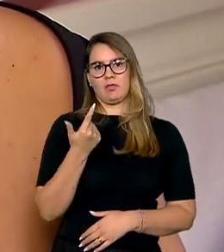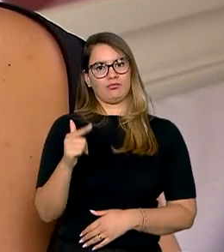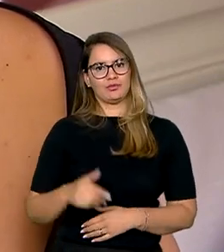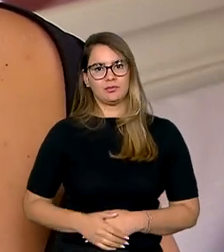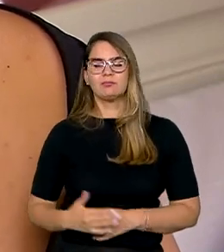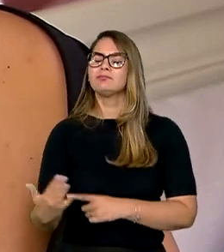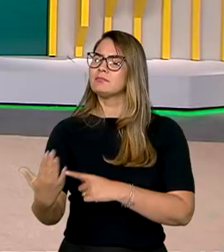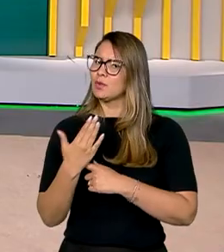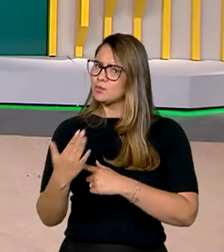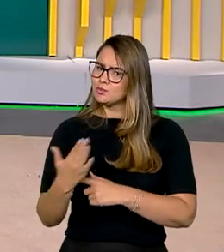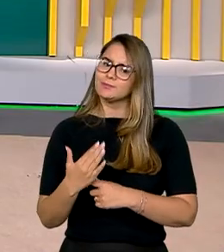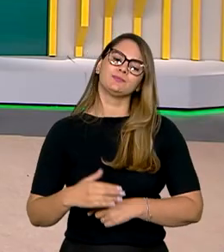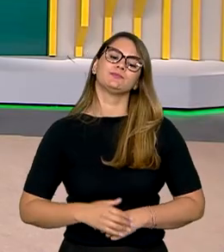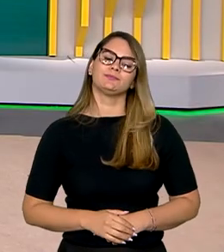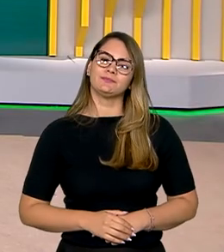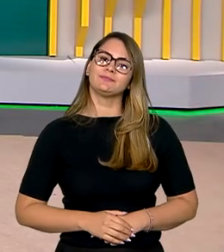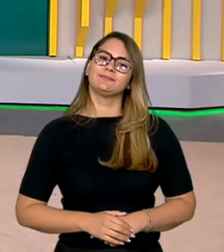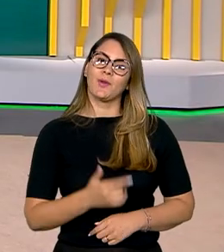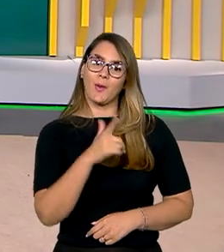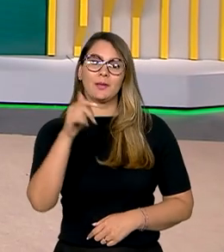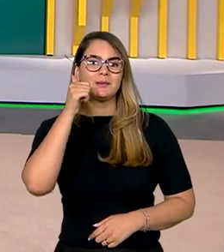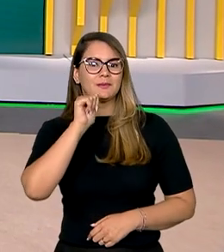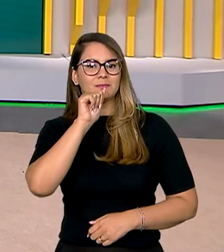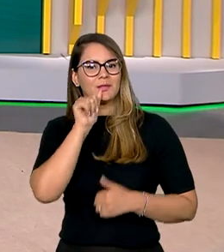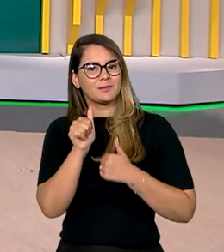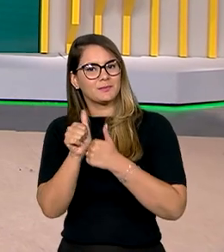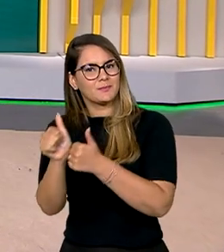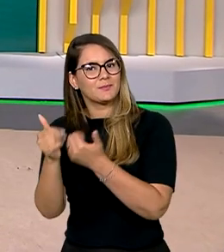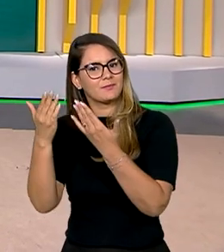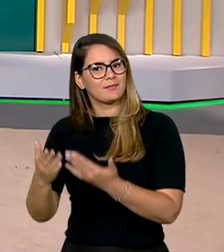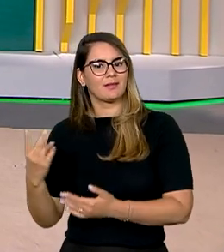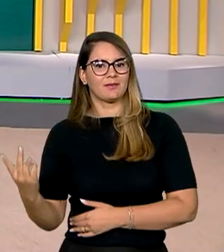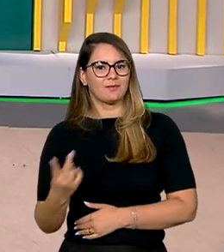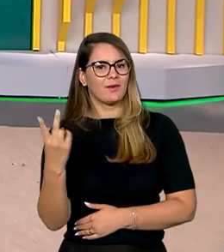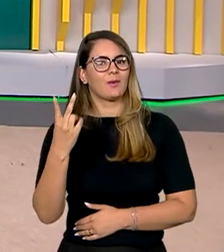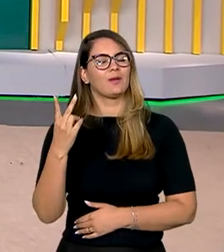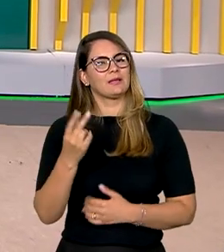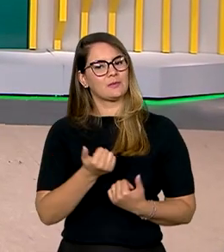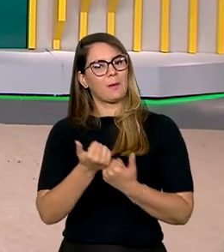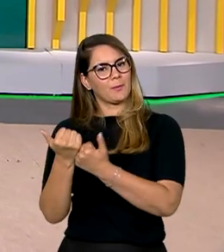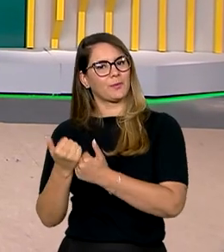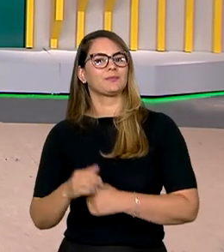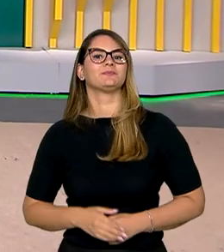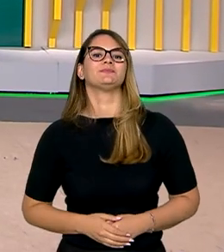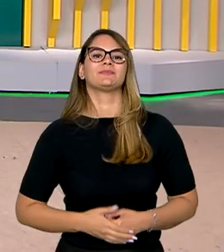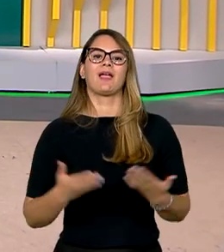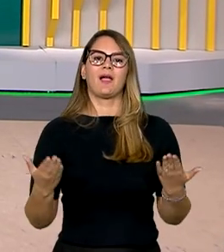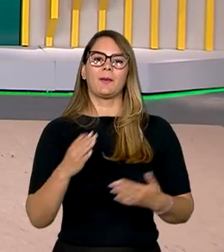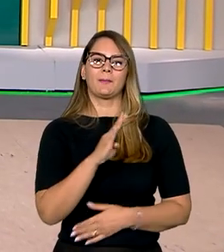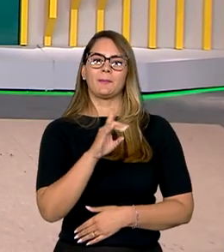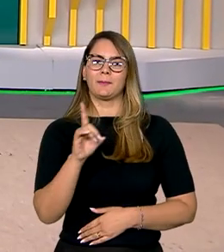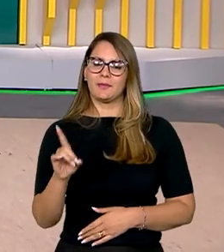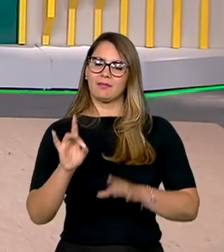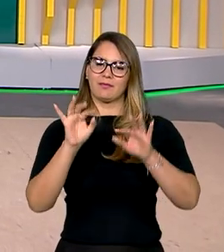Me ajudou muito. Que outras mães sigam o exemplo da Bruna e valorizem esse amparo. E com isso, a edição de hoje